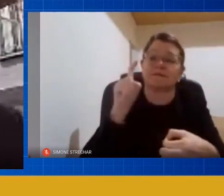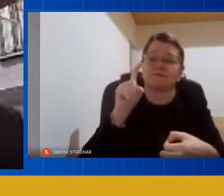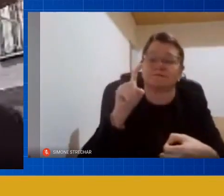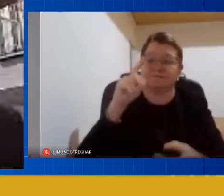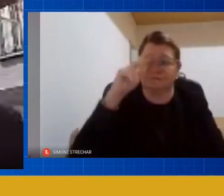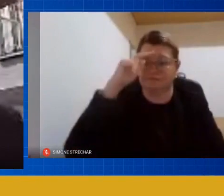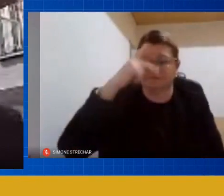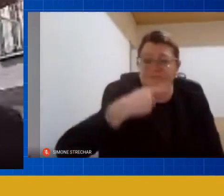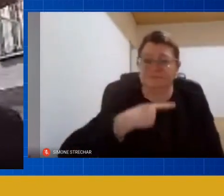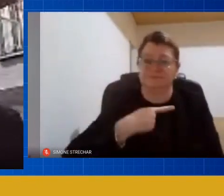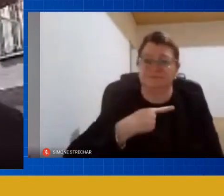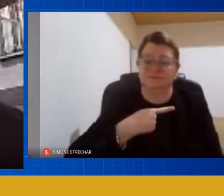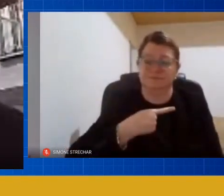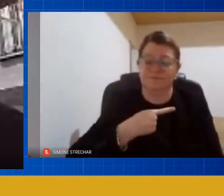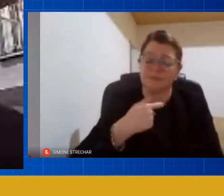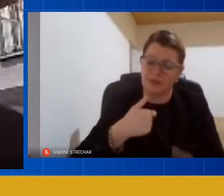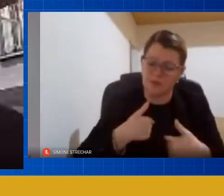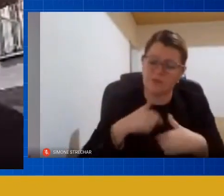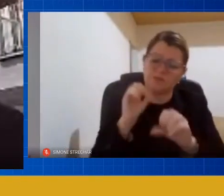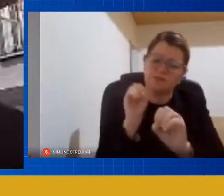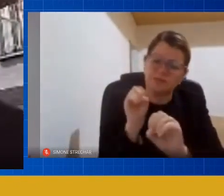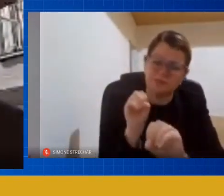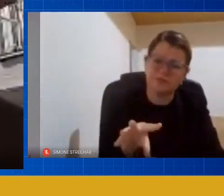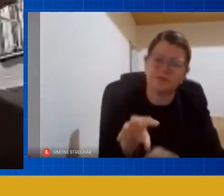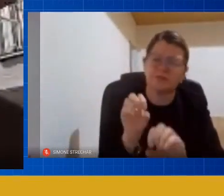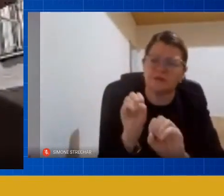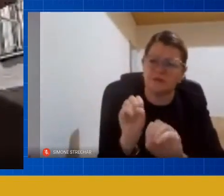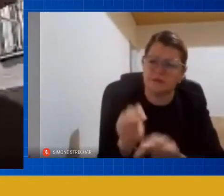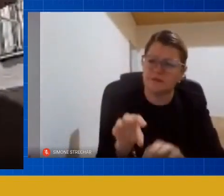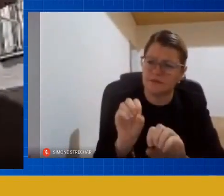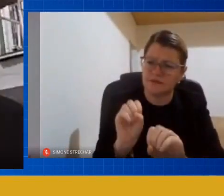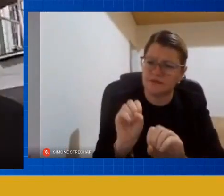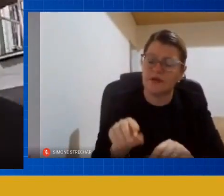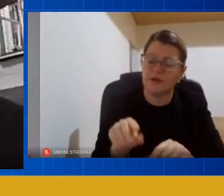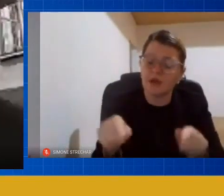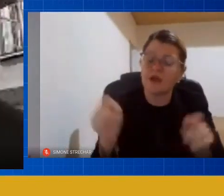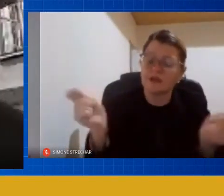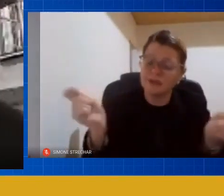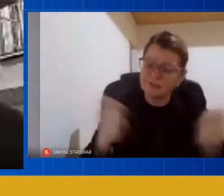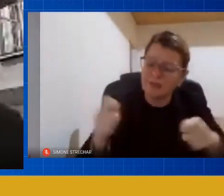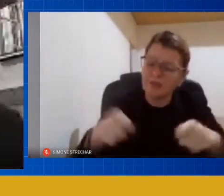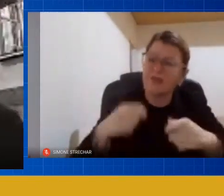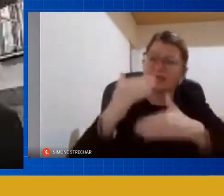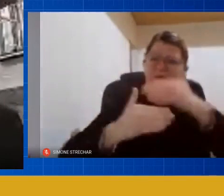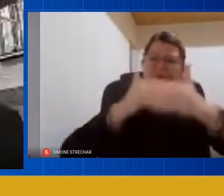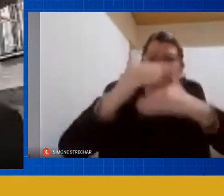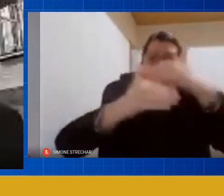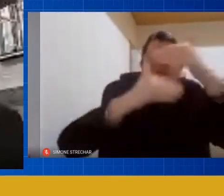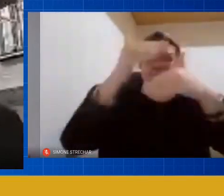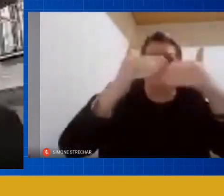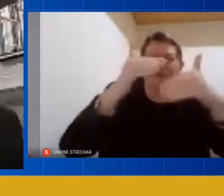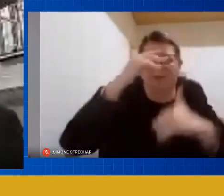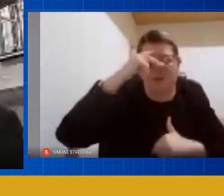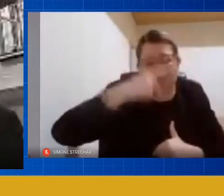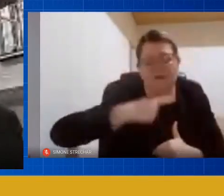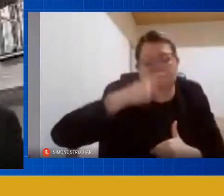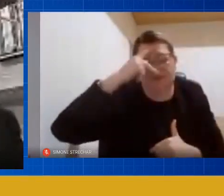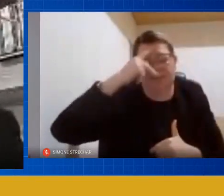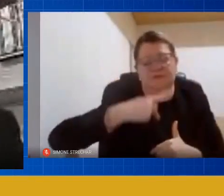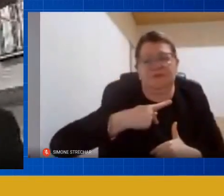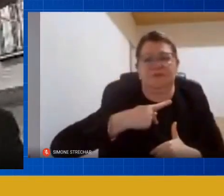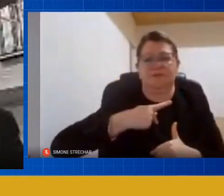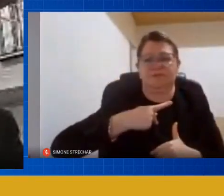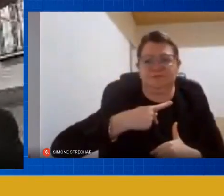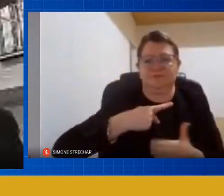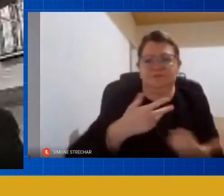tudo aquilo que eu fizer por ela em termos de roubar dela a possibilidade dela desenvolver uma autonomia eu não estou contribuindo